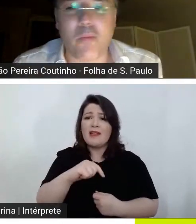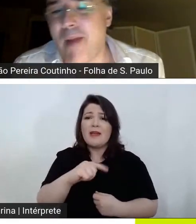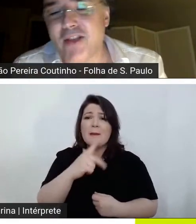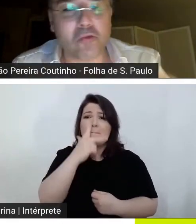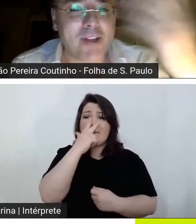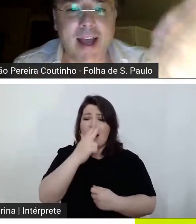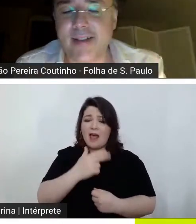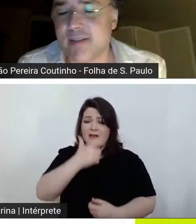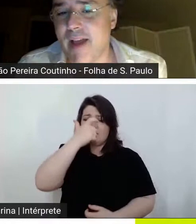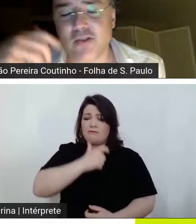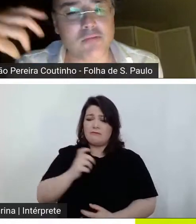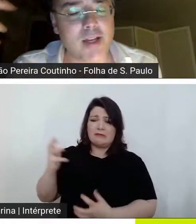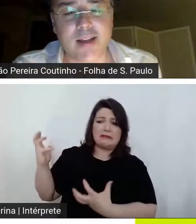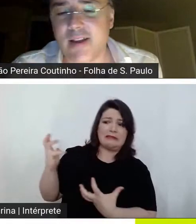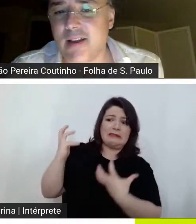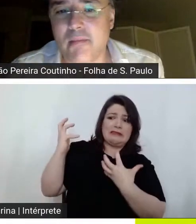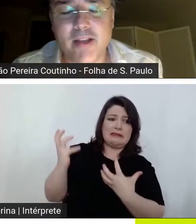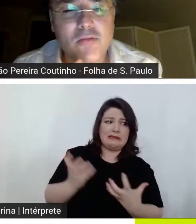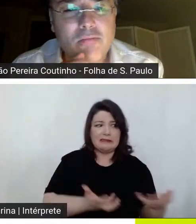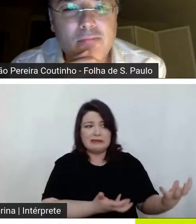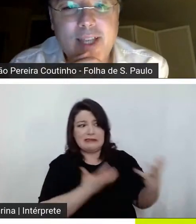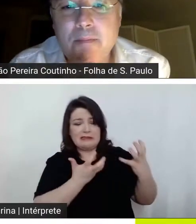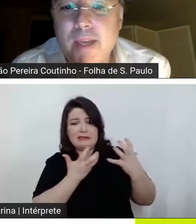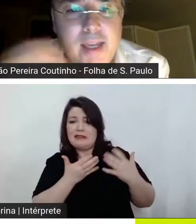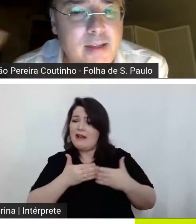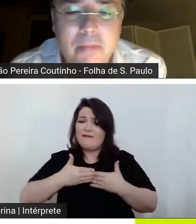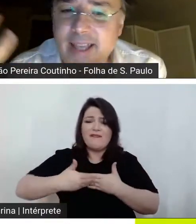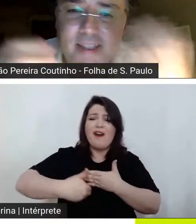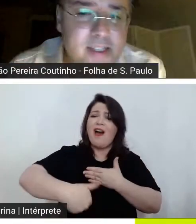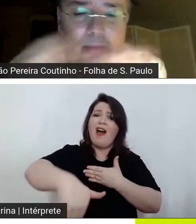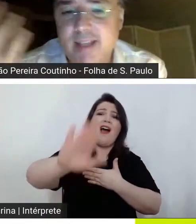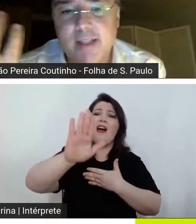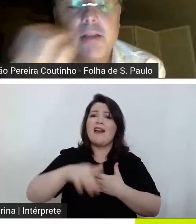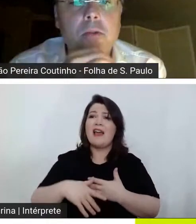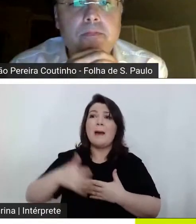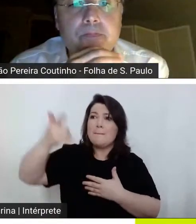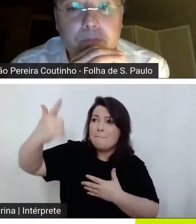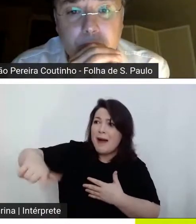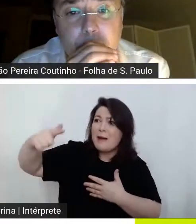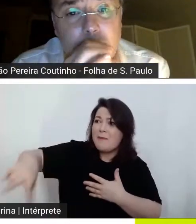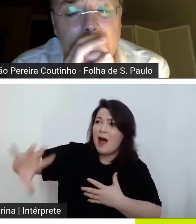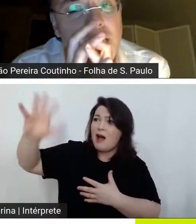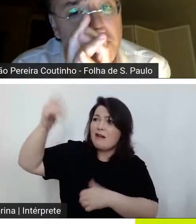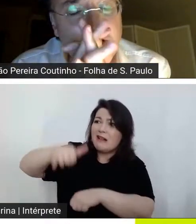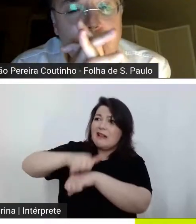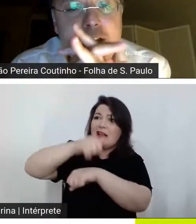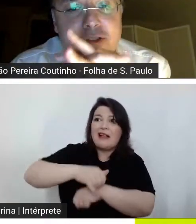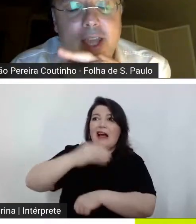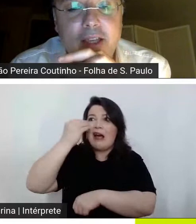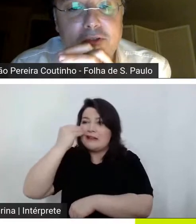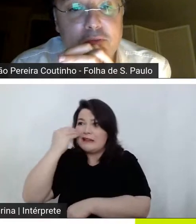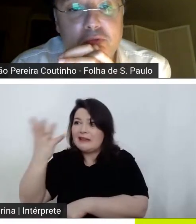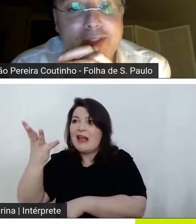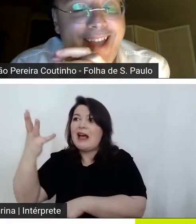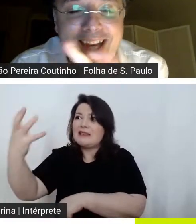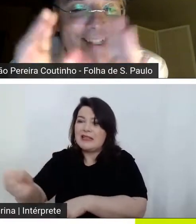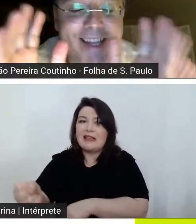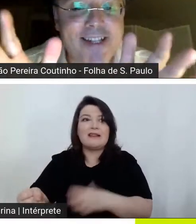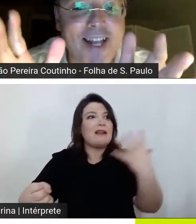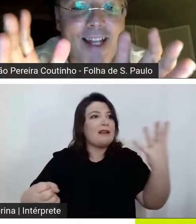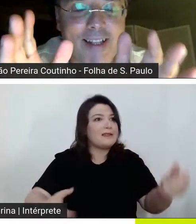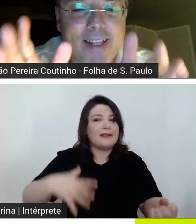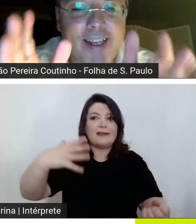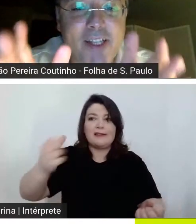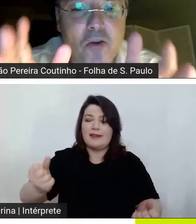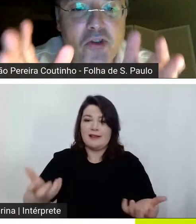mais um lance mais um trambique mais isto e mais aquilo e portanto eu acho que é isso quer